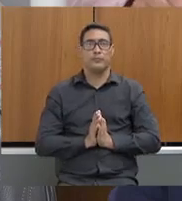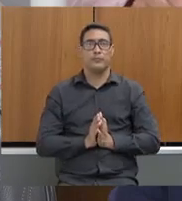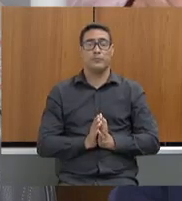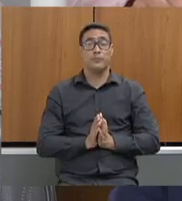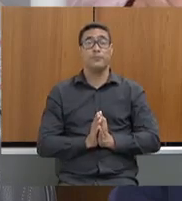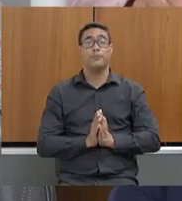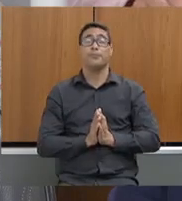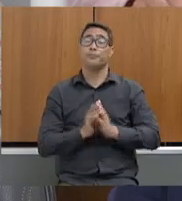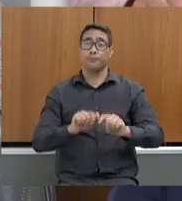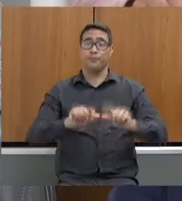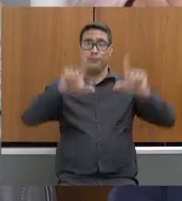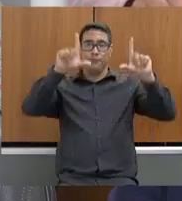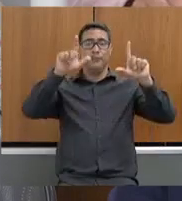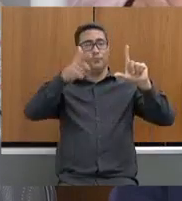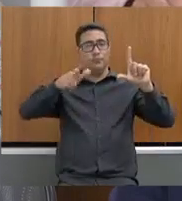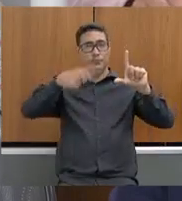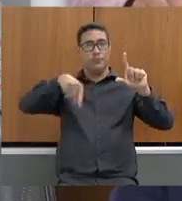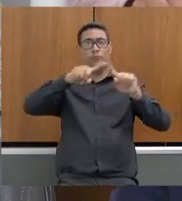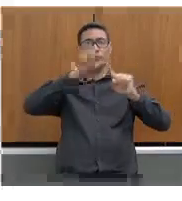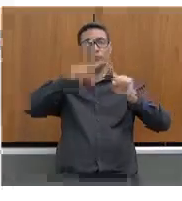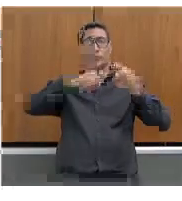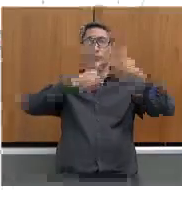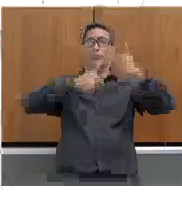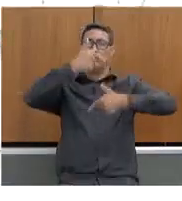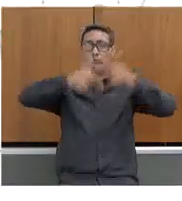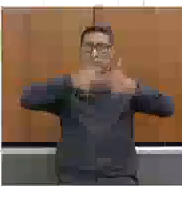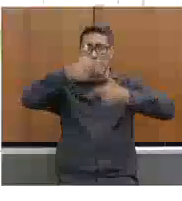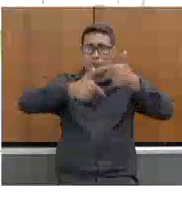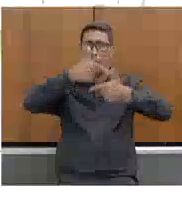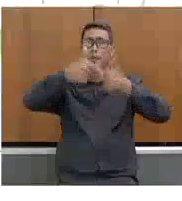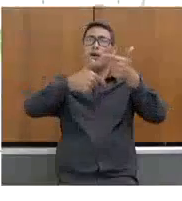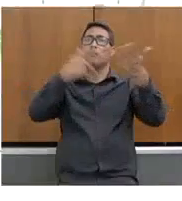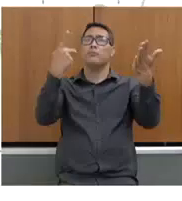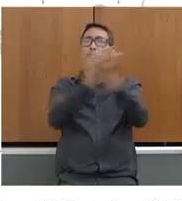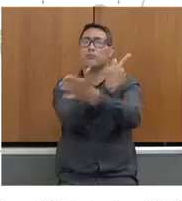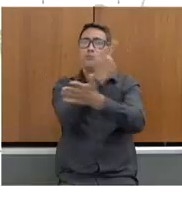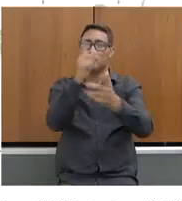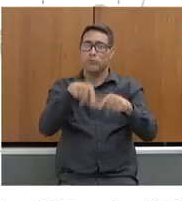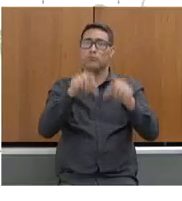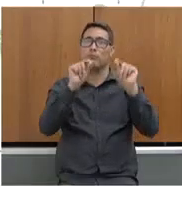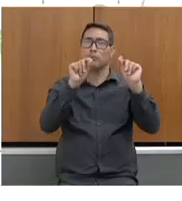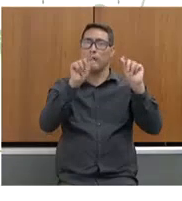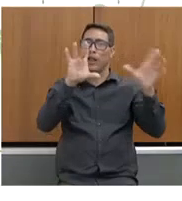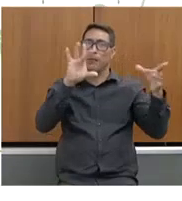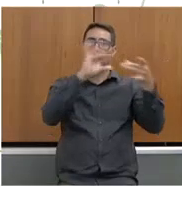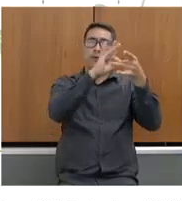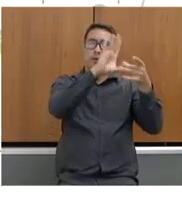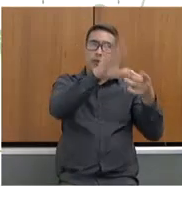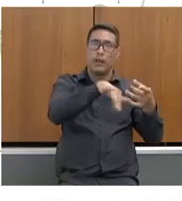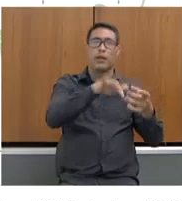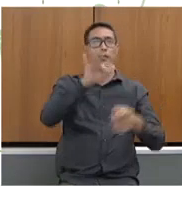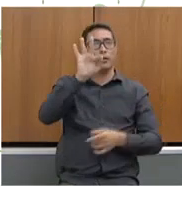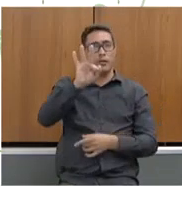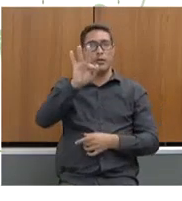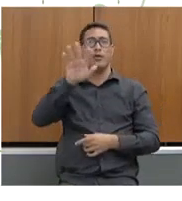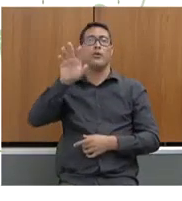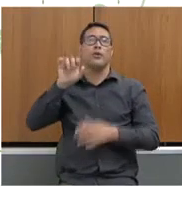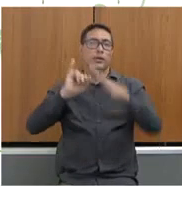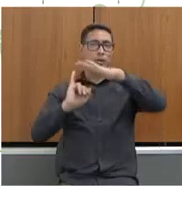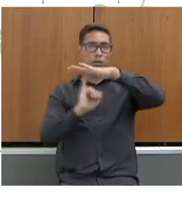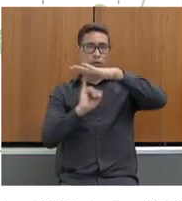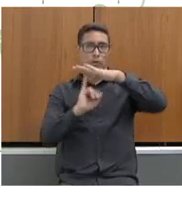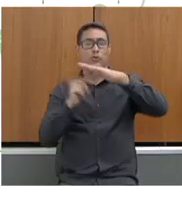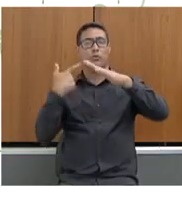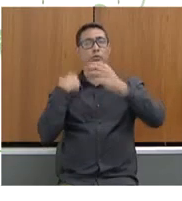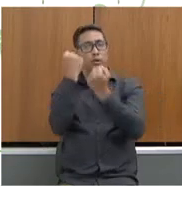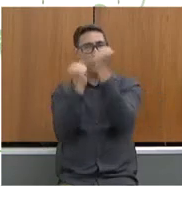O próximo slide se refere a um trabalho que foi realizado em parceria com a Federação das Indústrias e do Estado de Minas Gerais